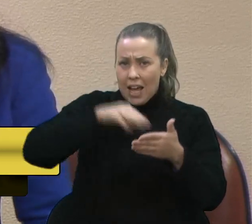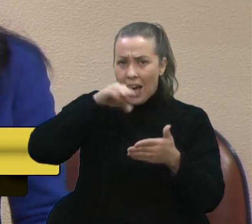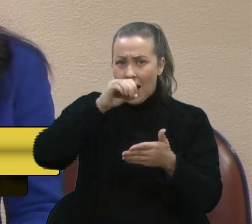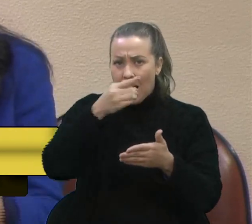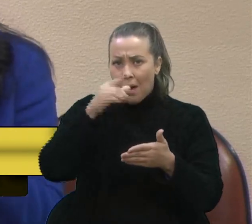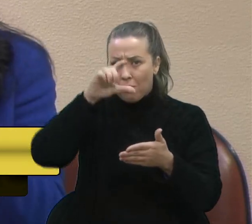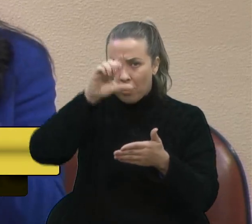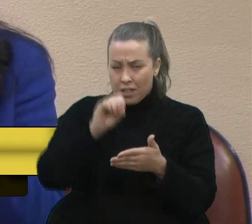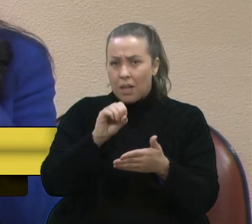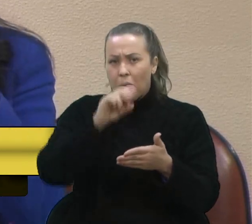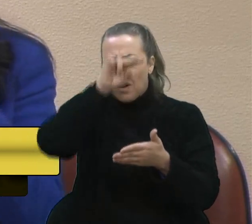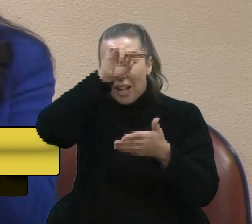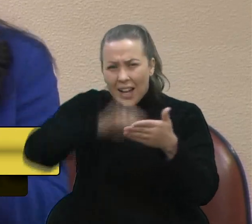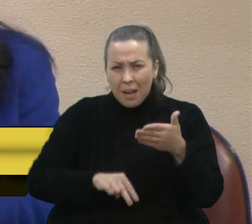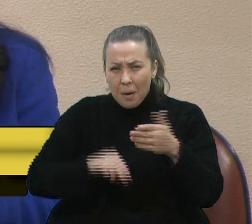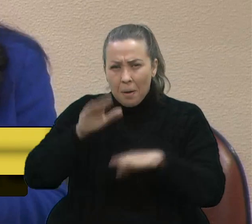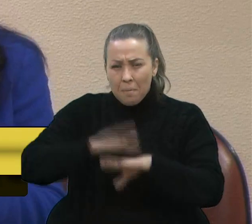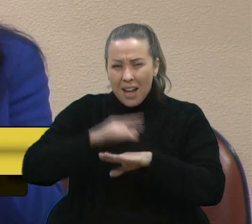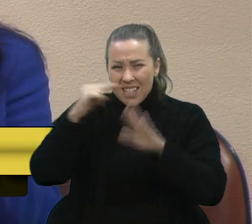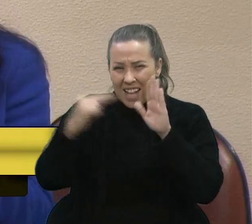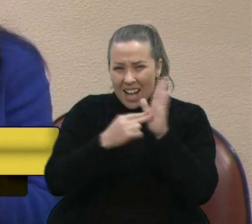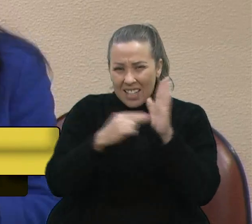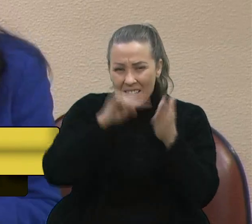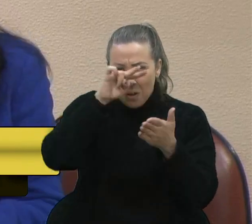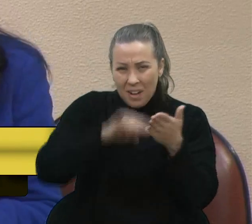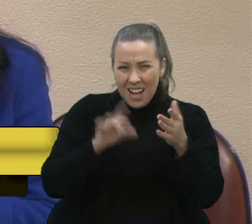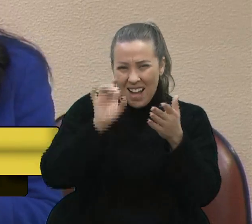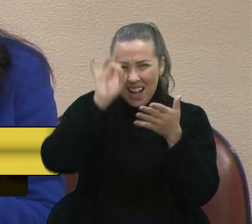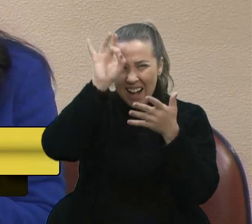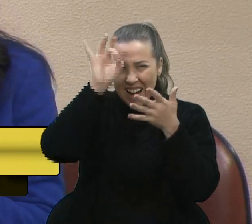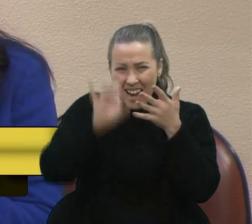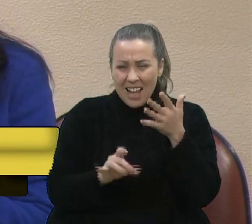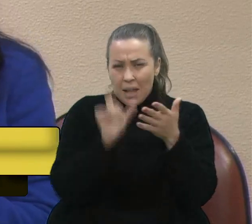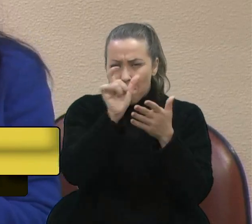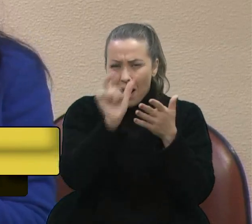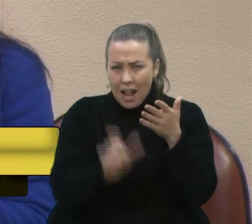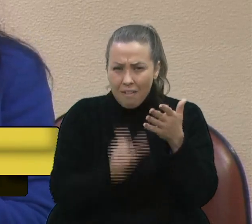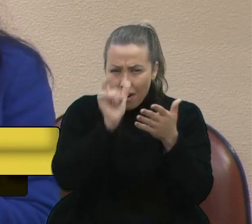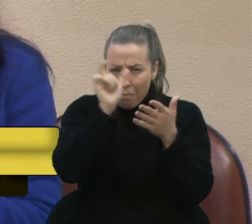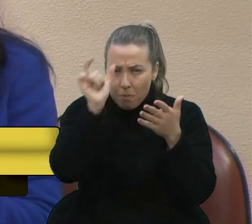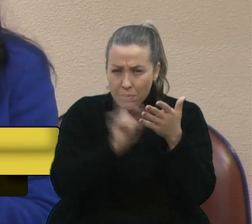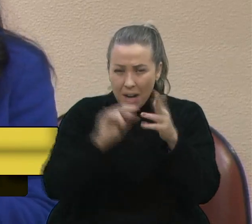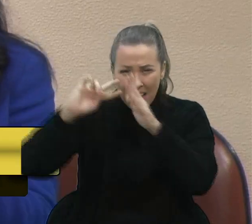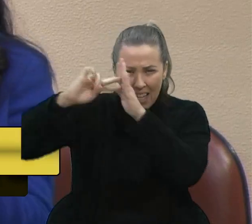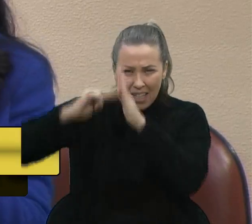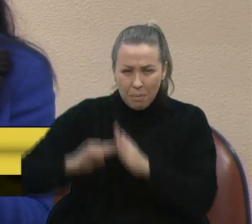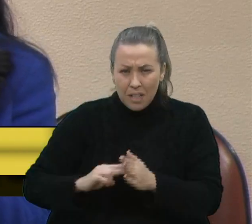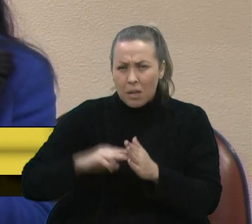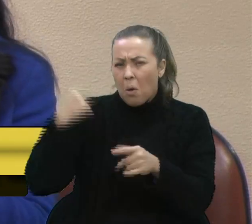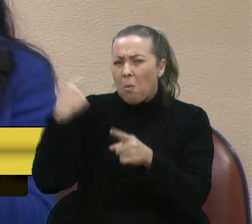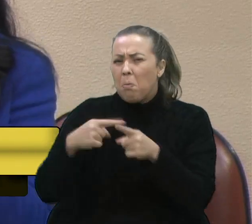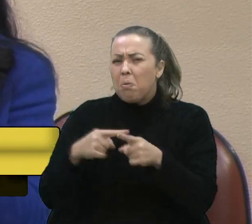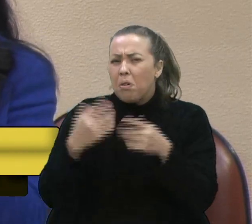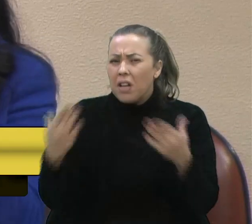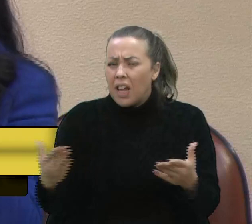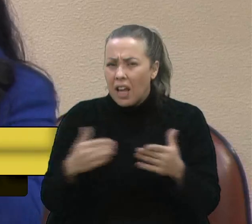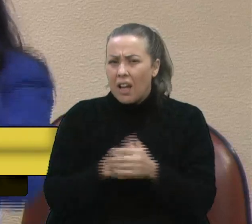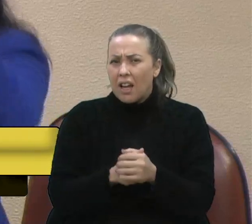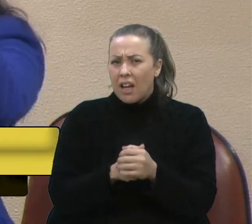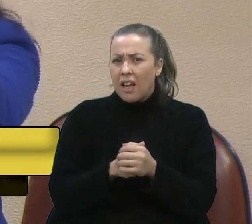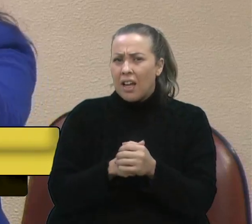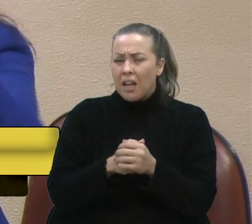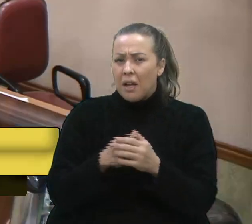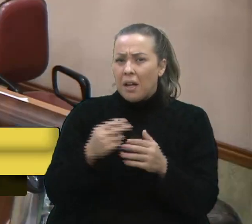com um pouquinho de atenção, cada uma das suas palavras, a gente vai ver o porquê talvez possa